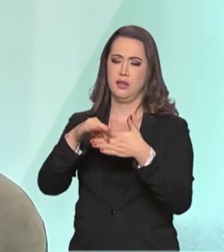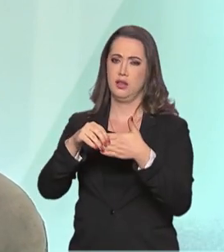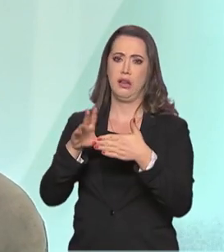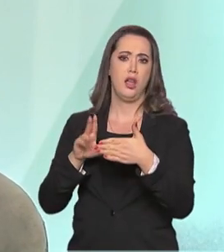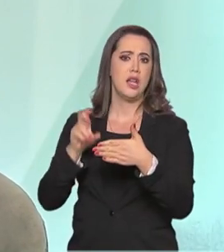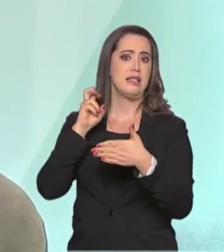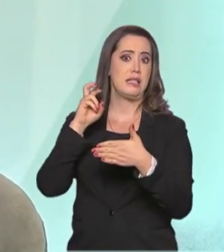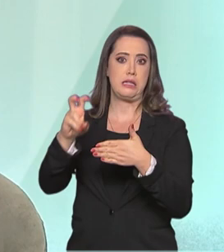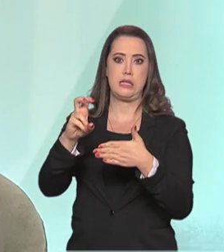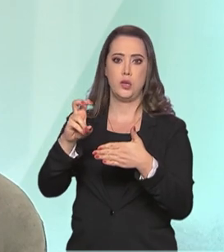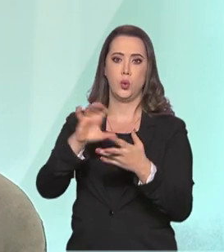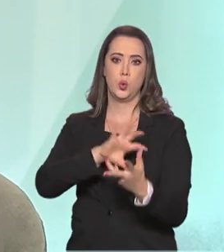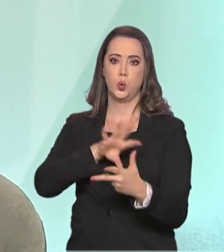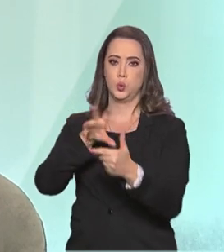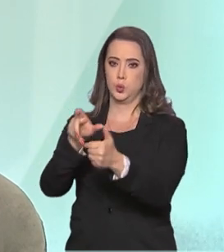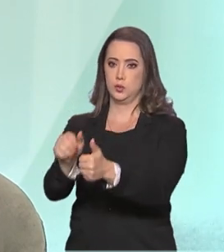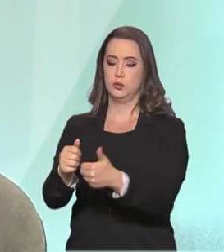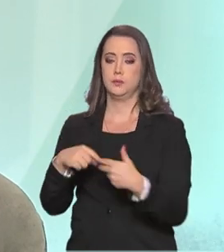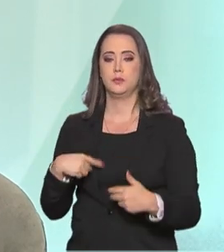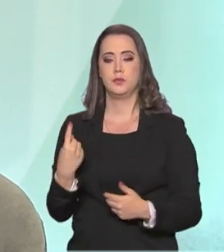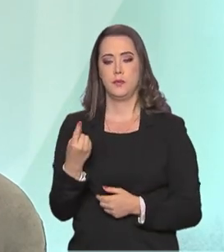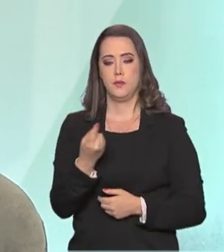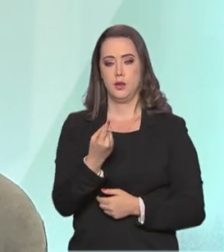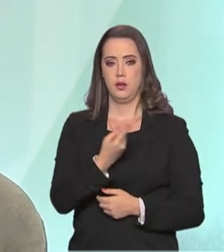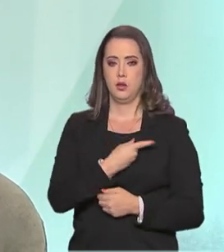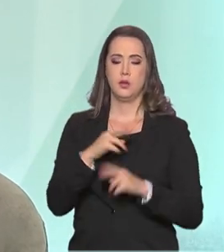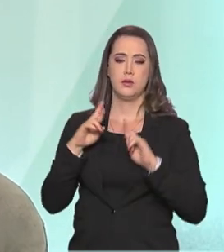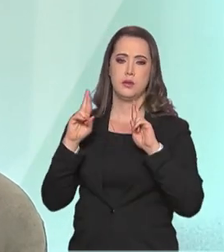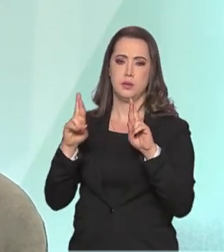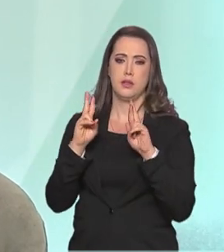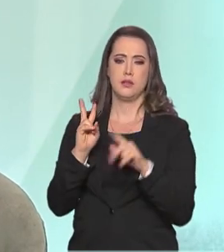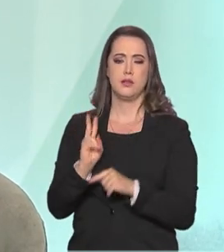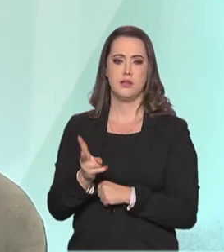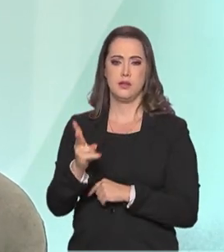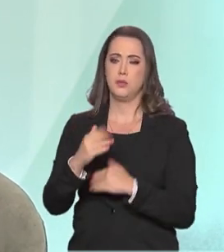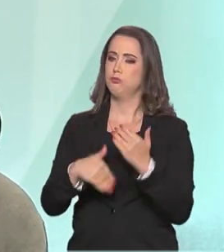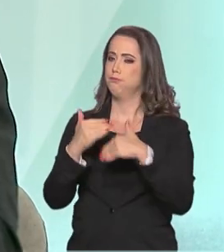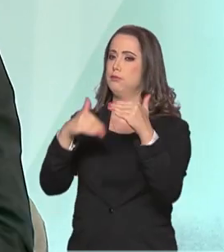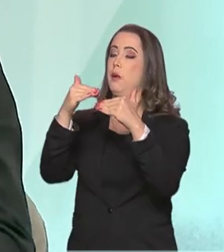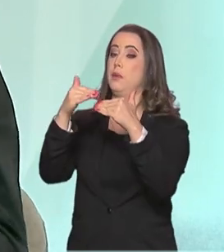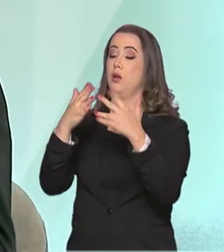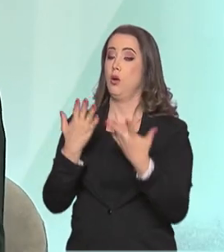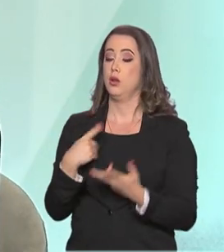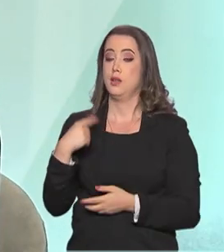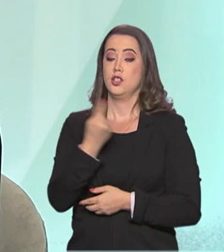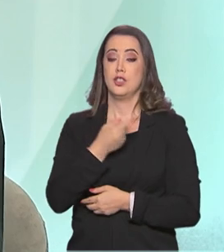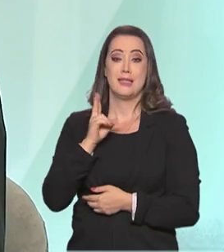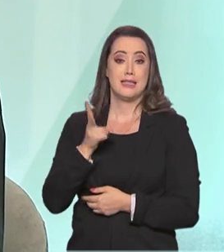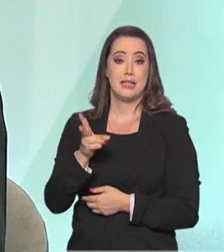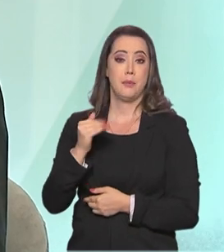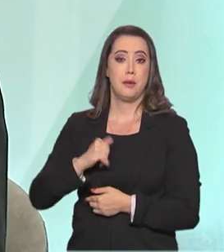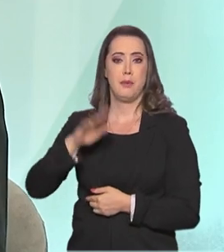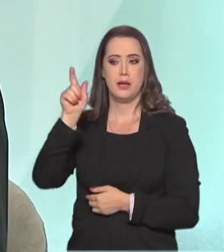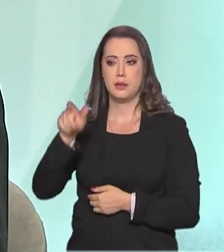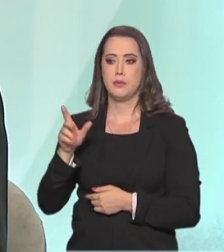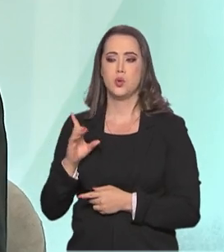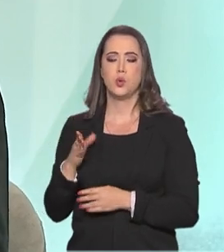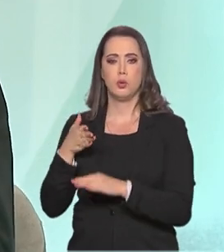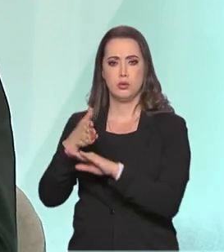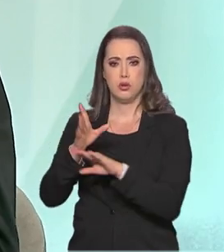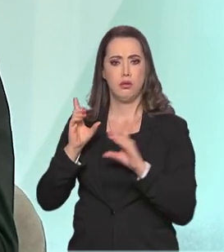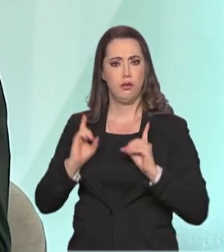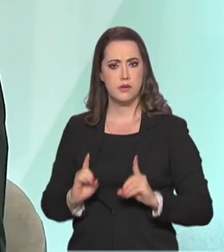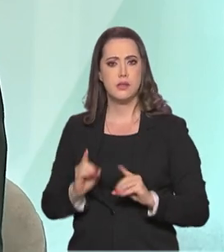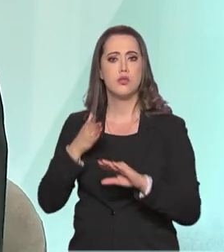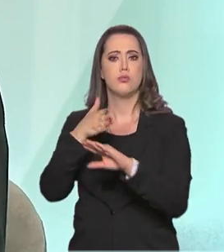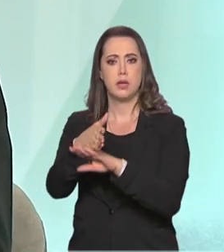do mundo e a expectativa é sempre que evolua. A gente tem cada vez mais participação de paratletas, gente